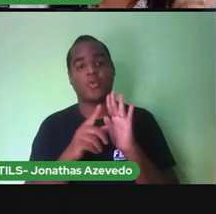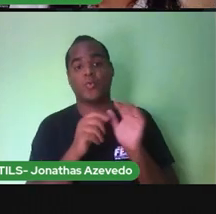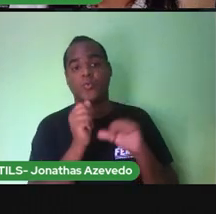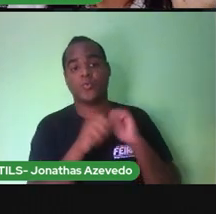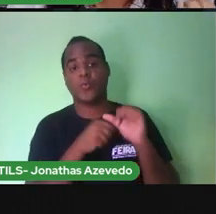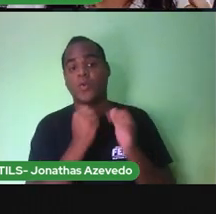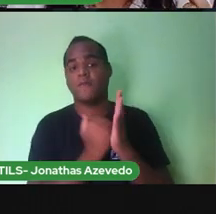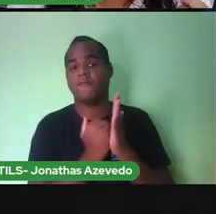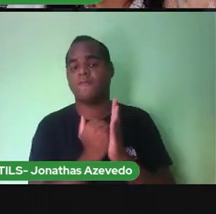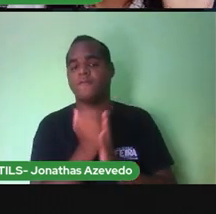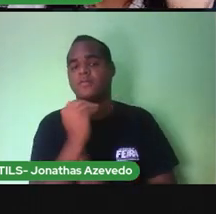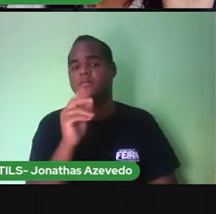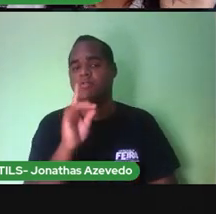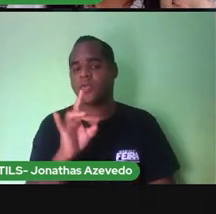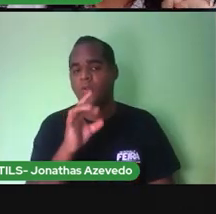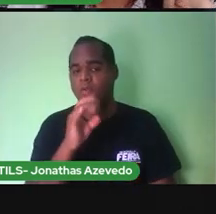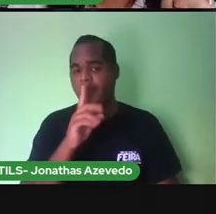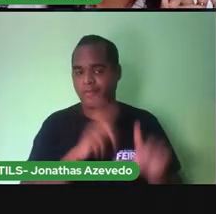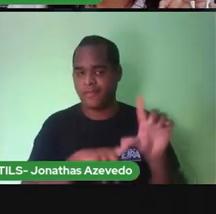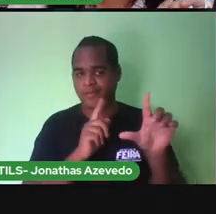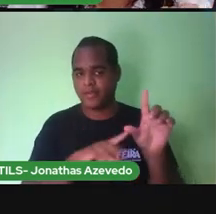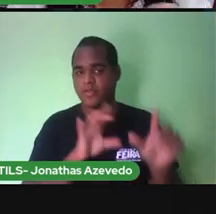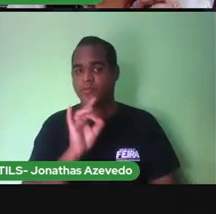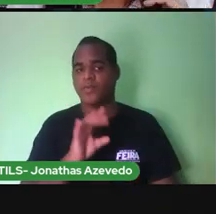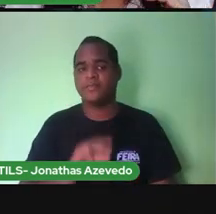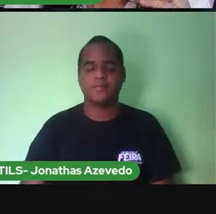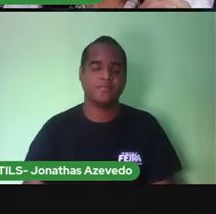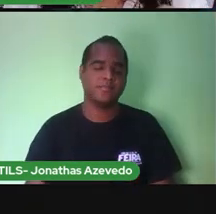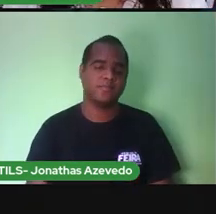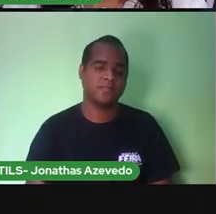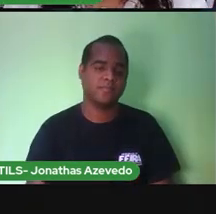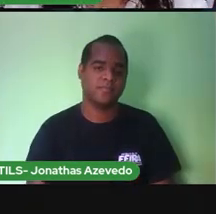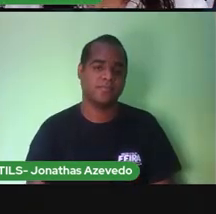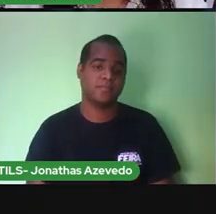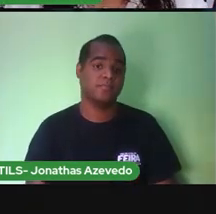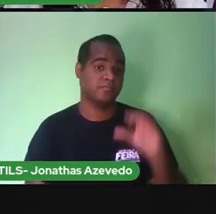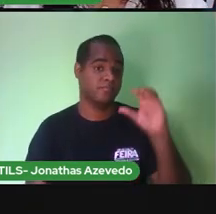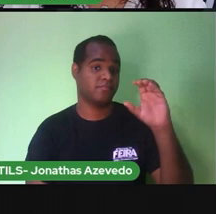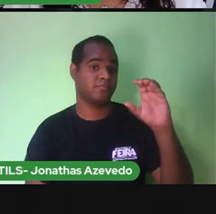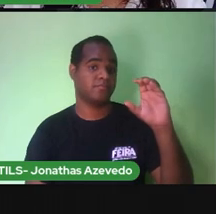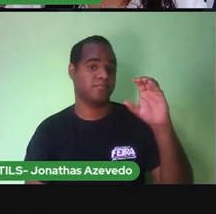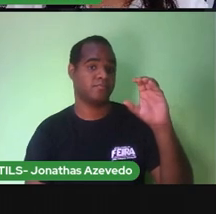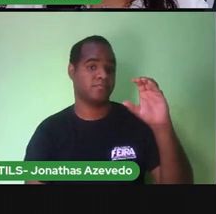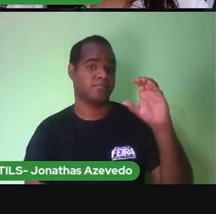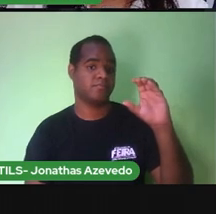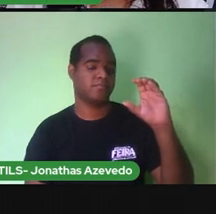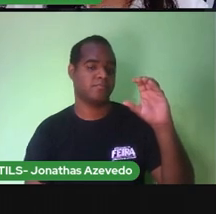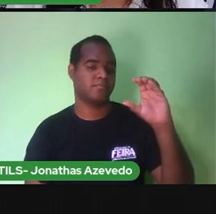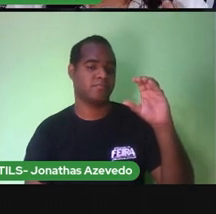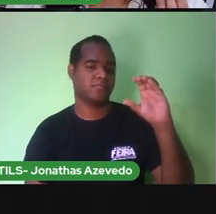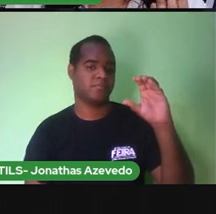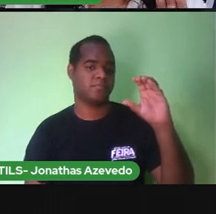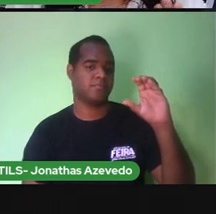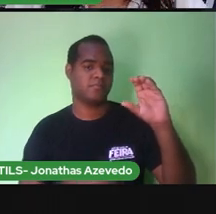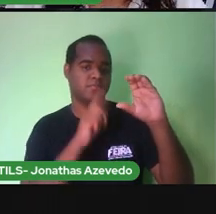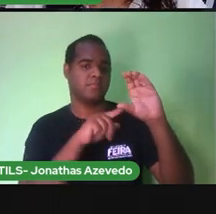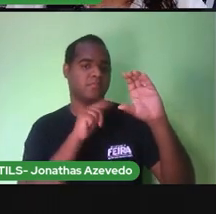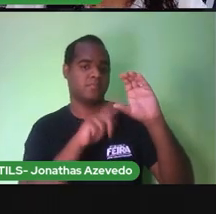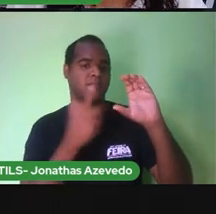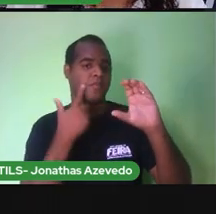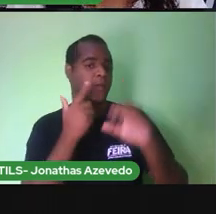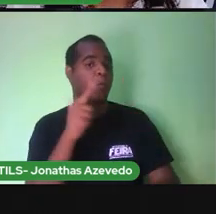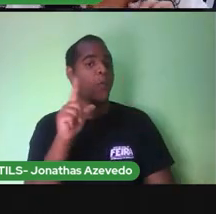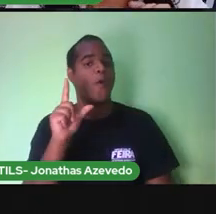inicial, a primeira letra. Qual é a primeira letra de CAI? Letra C. Qual palavra você pode